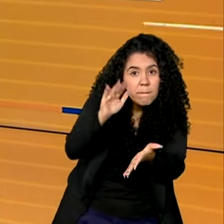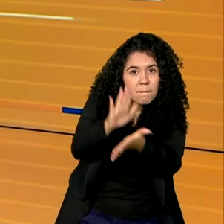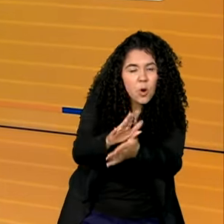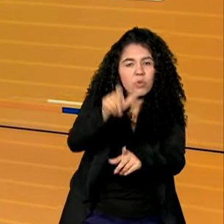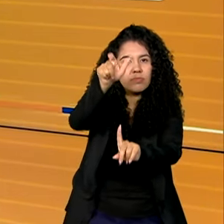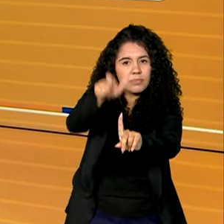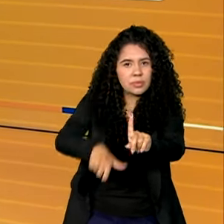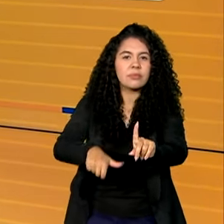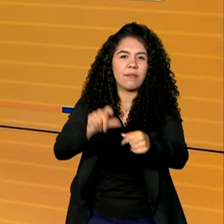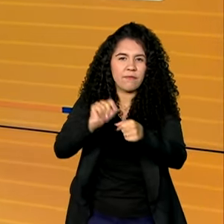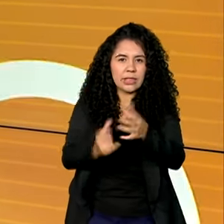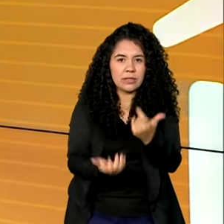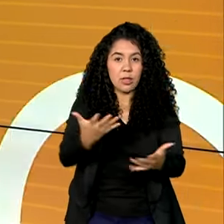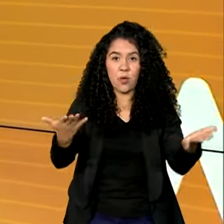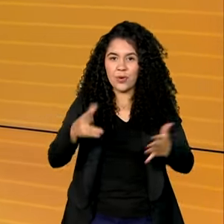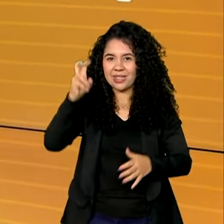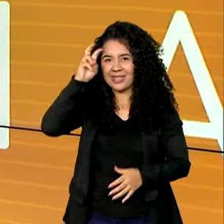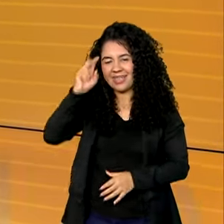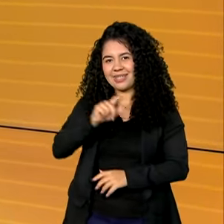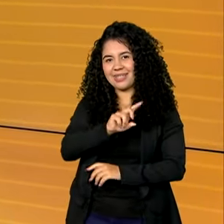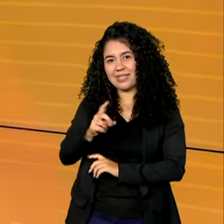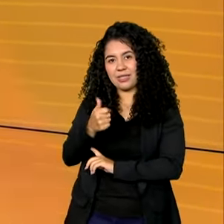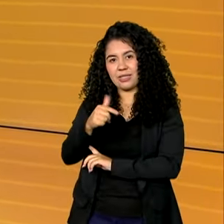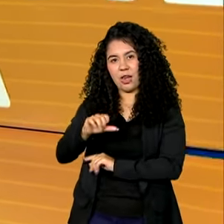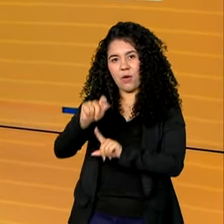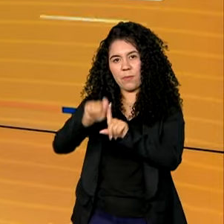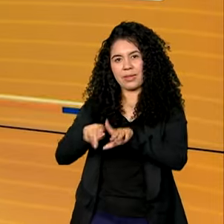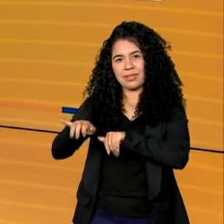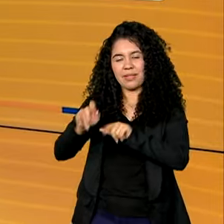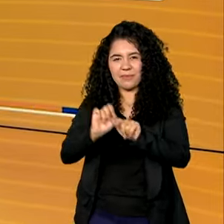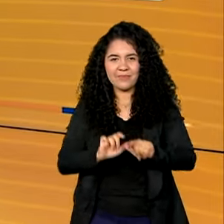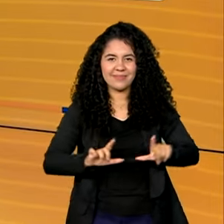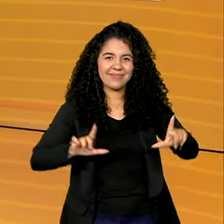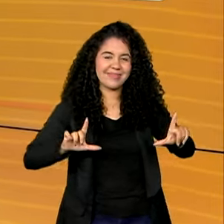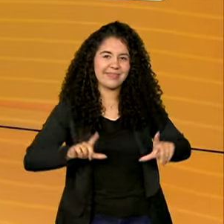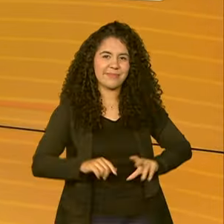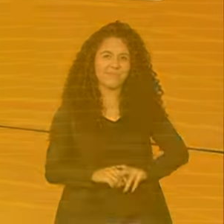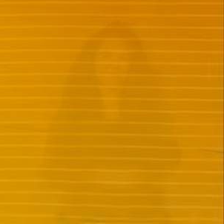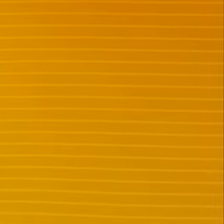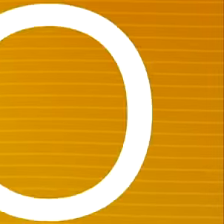Quinta-feira, 19 de setembro, o Brasil em Dia começa agora.